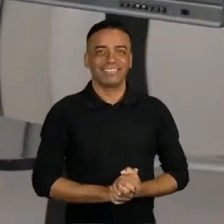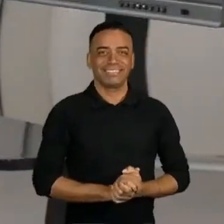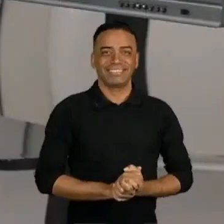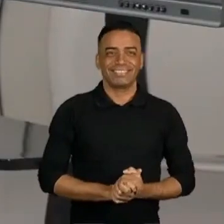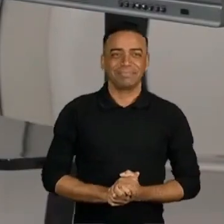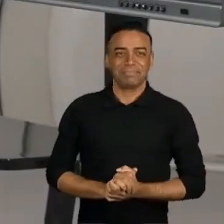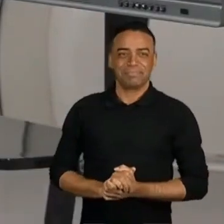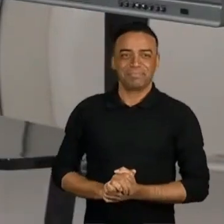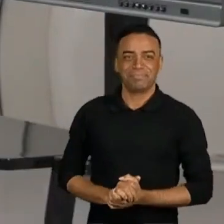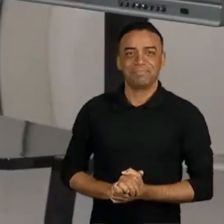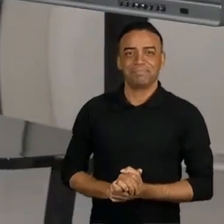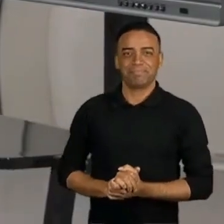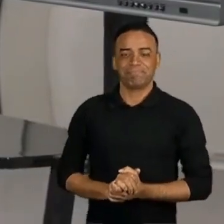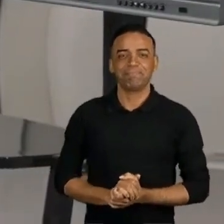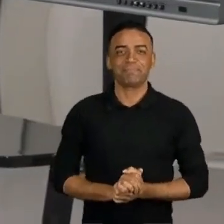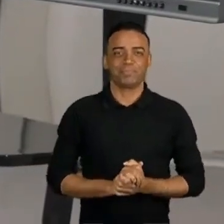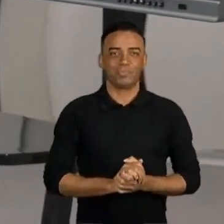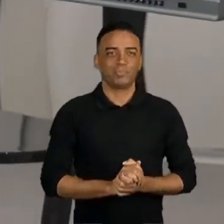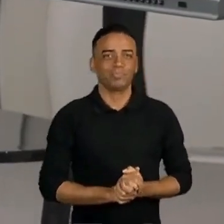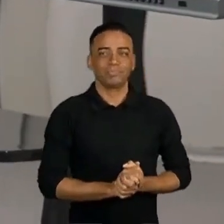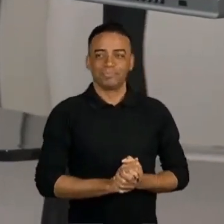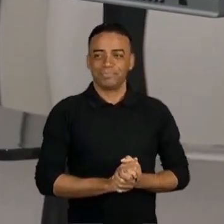Olha o talento. Olha